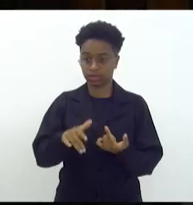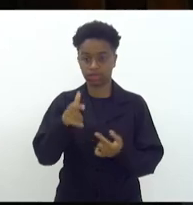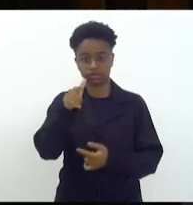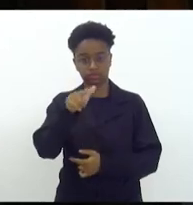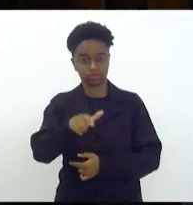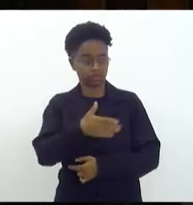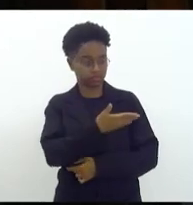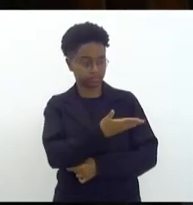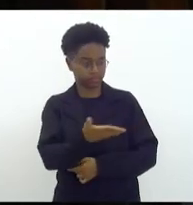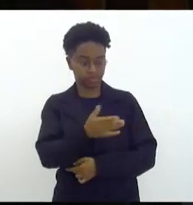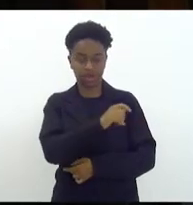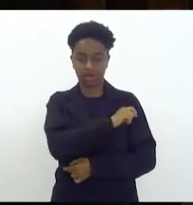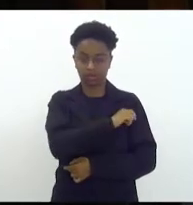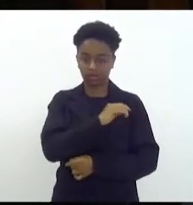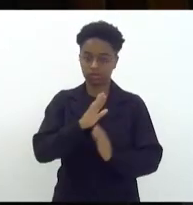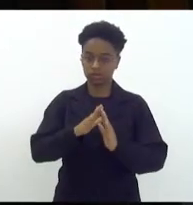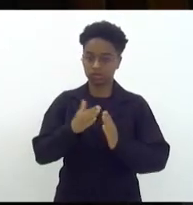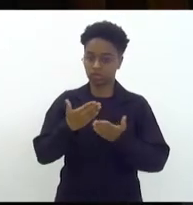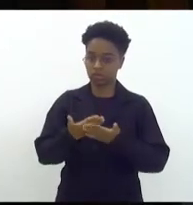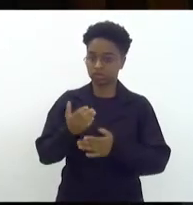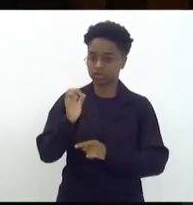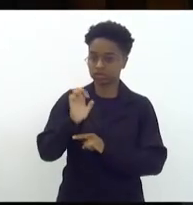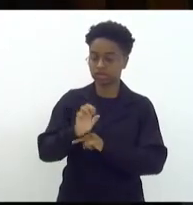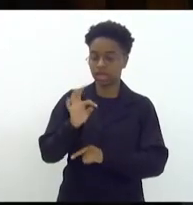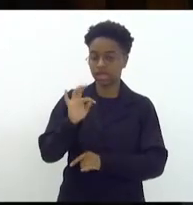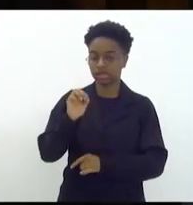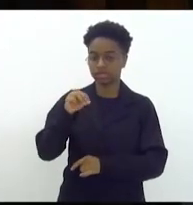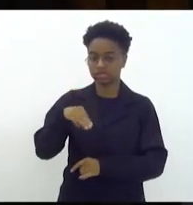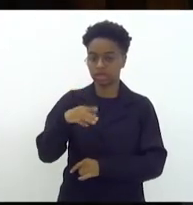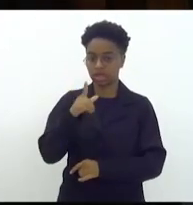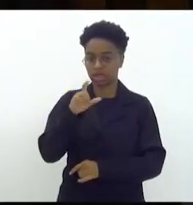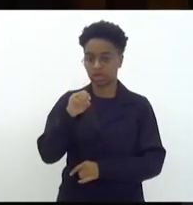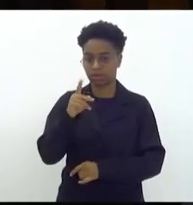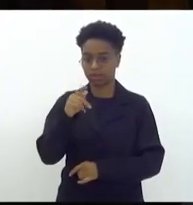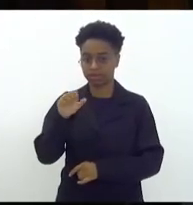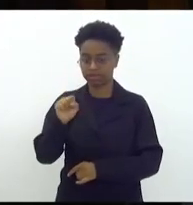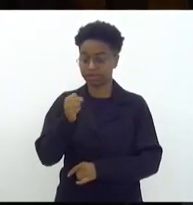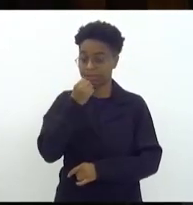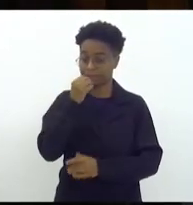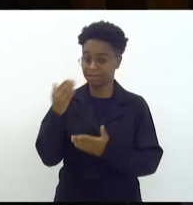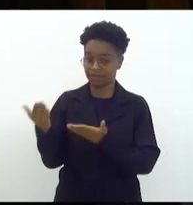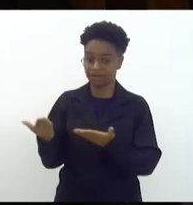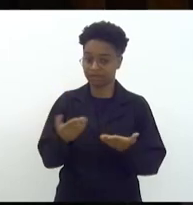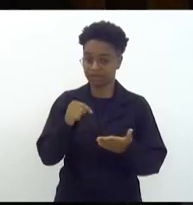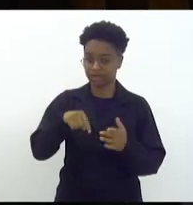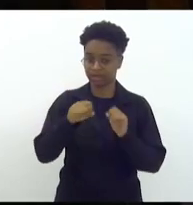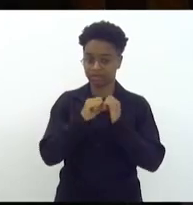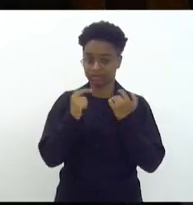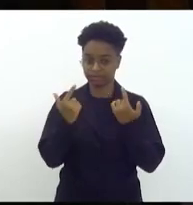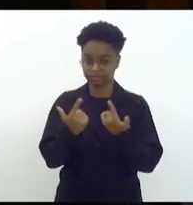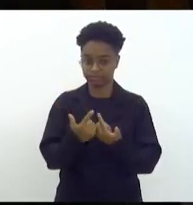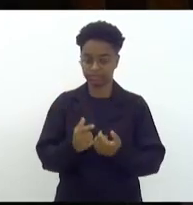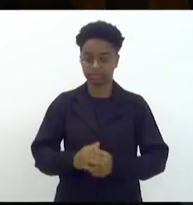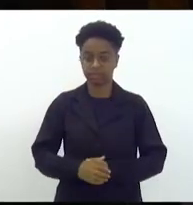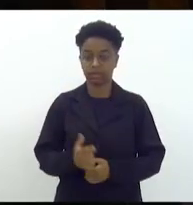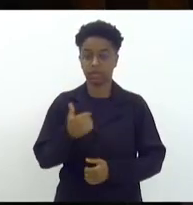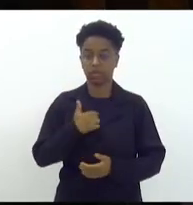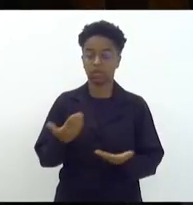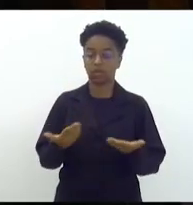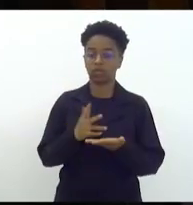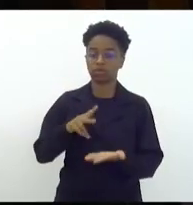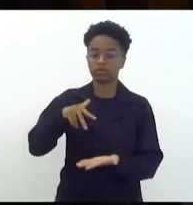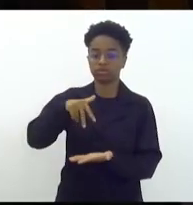uma vez estudantes do colégio estadual Tim Lopes bem vindos aqui à assembleia deputado Val hoje eu venho à tribuna